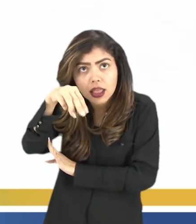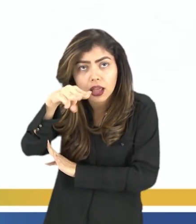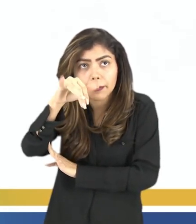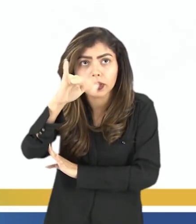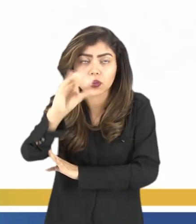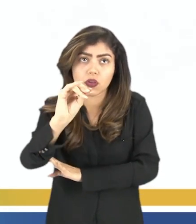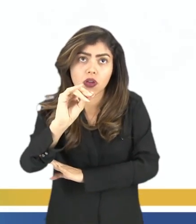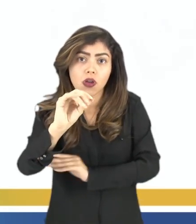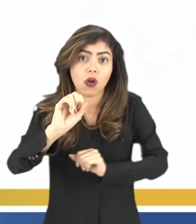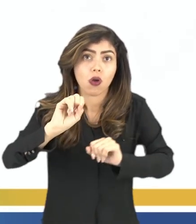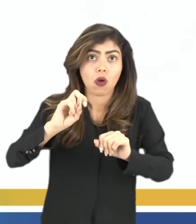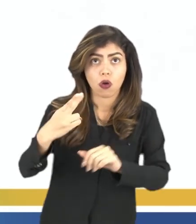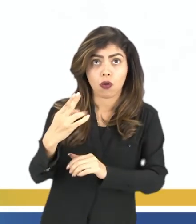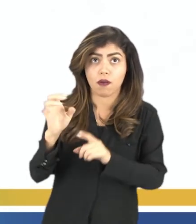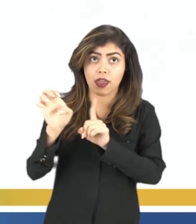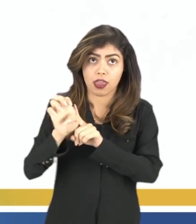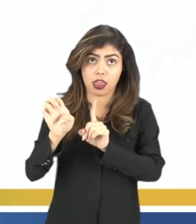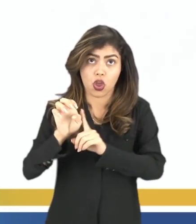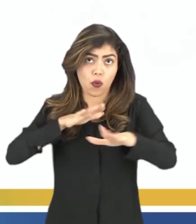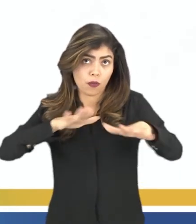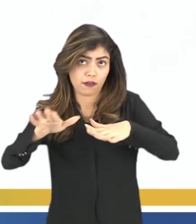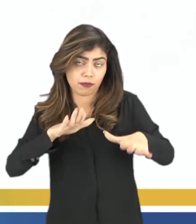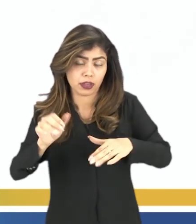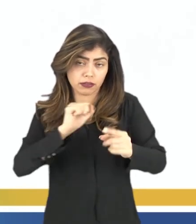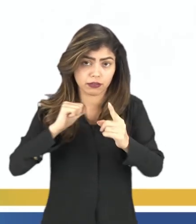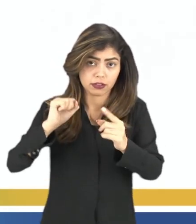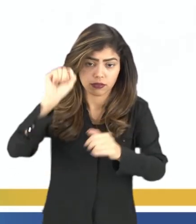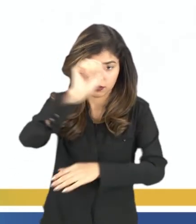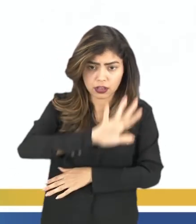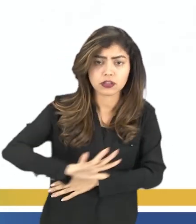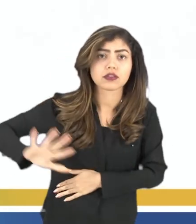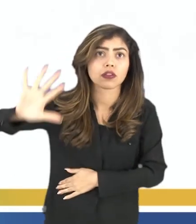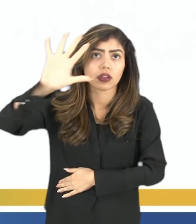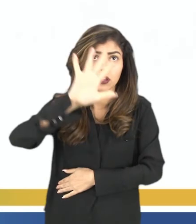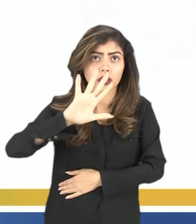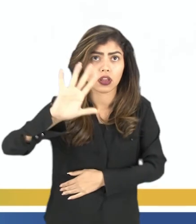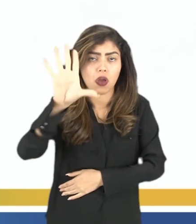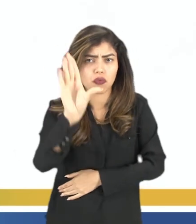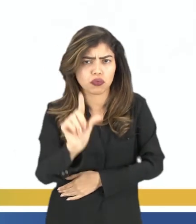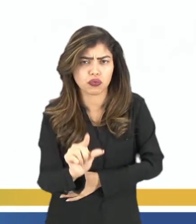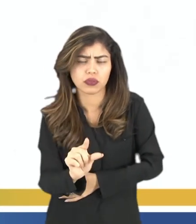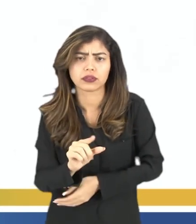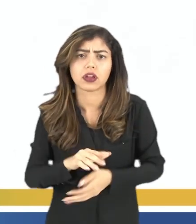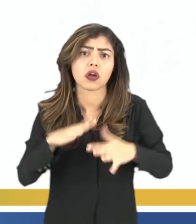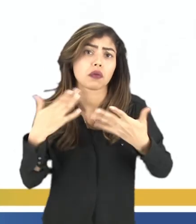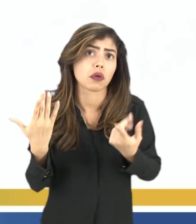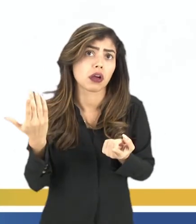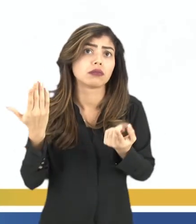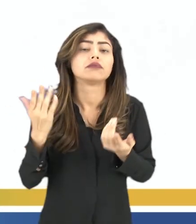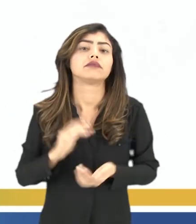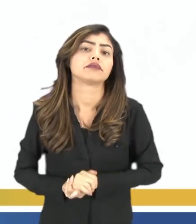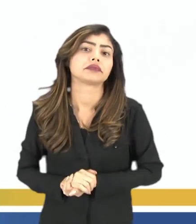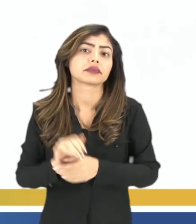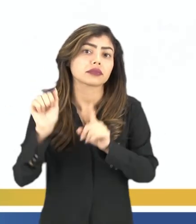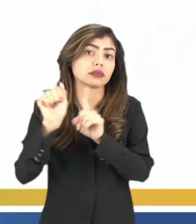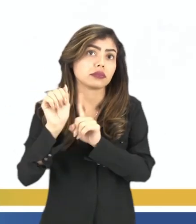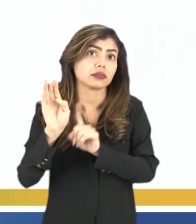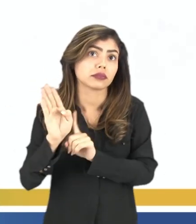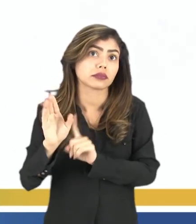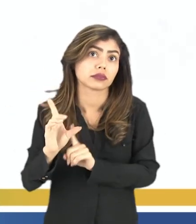enfraquecimento dos movimentos nacionais. E aí, então, pessoal, qual seria a alternativa correta?